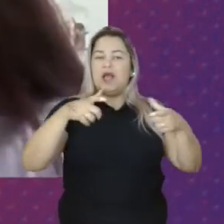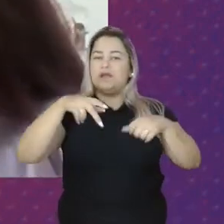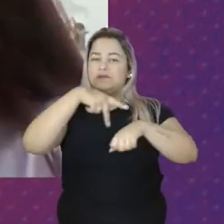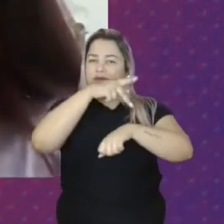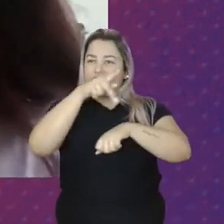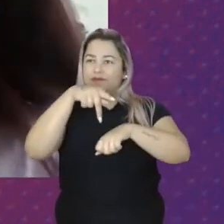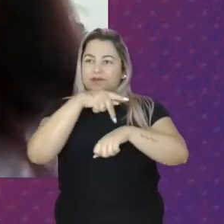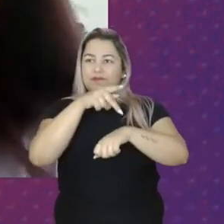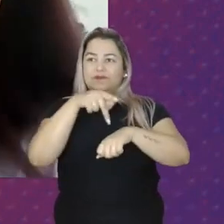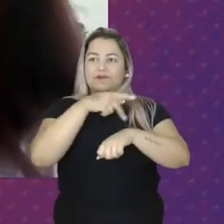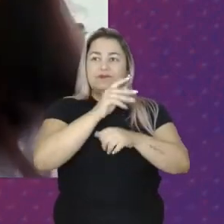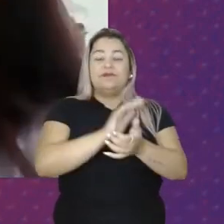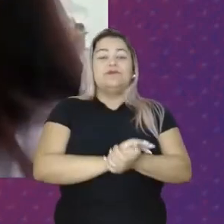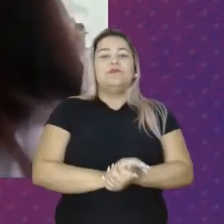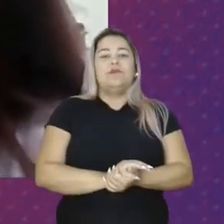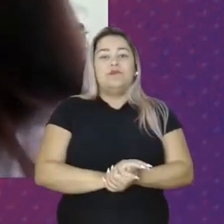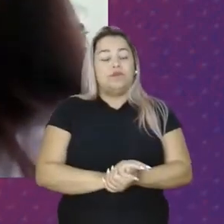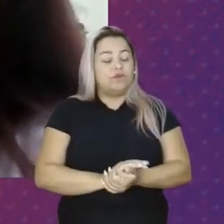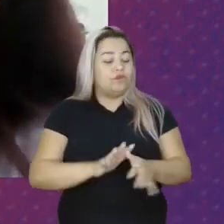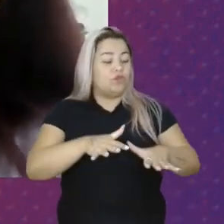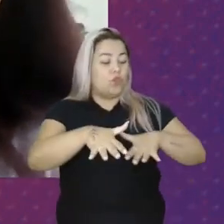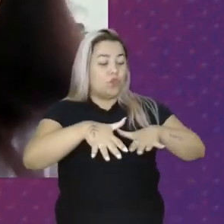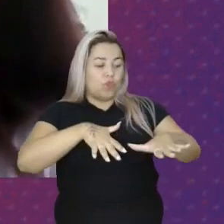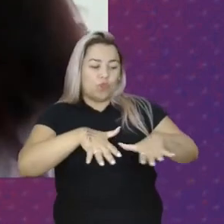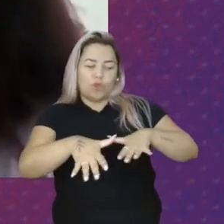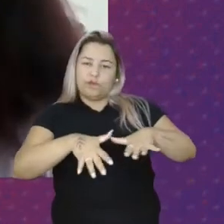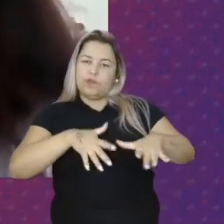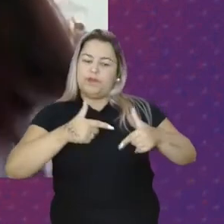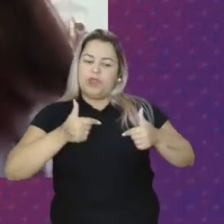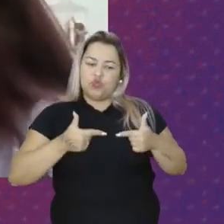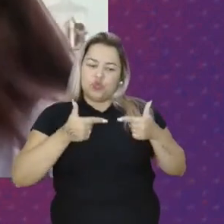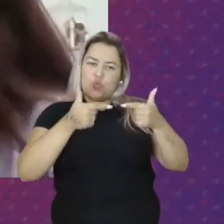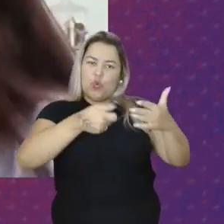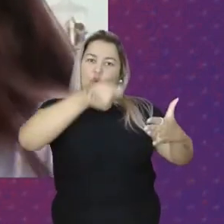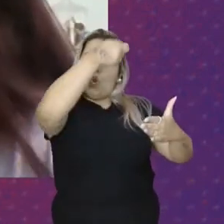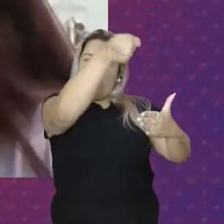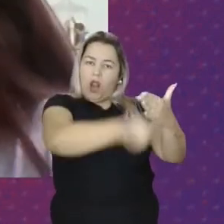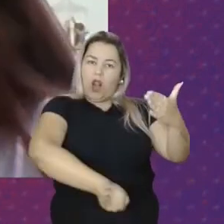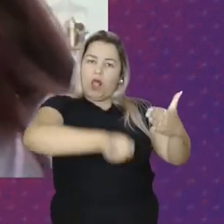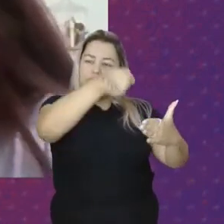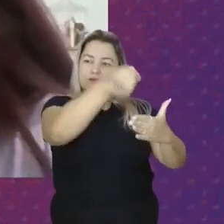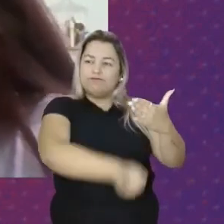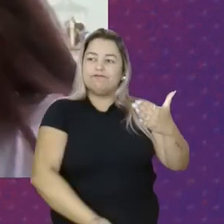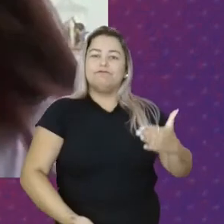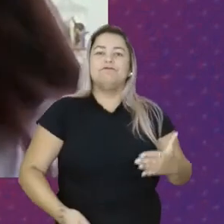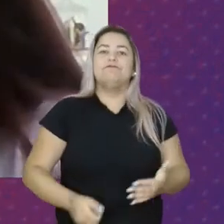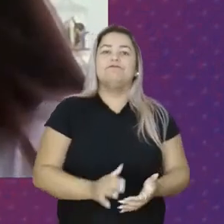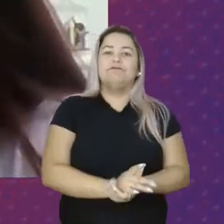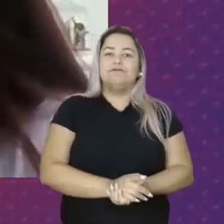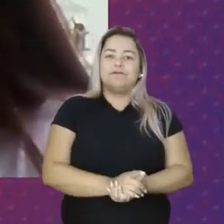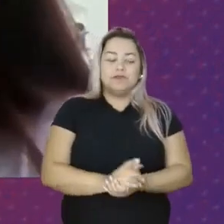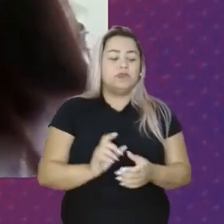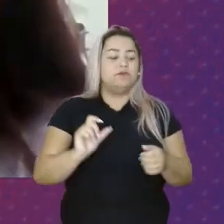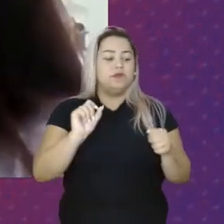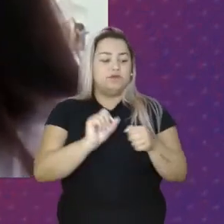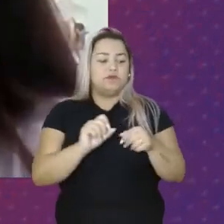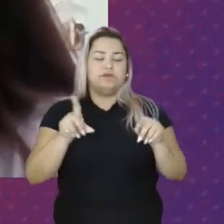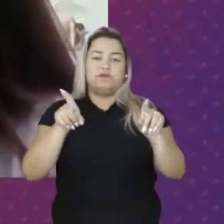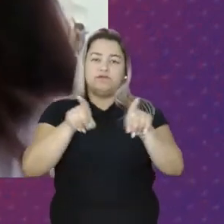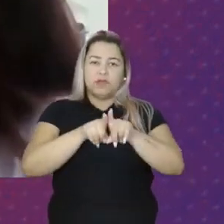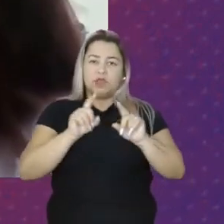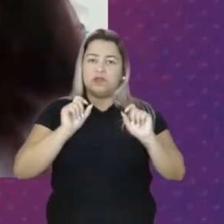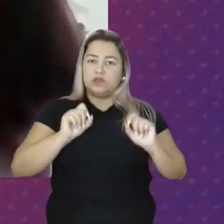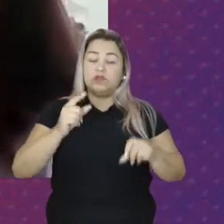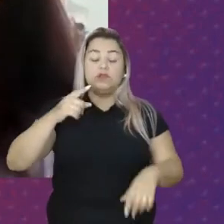processo Permanente De mobilização De luta A gente Vem fazendo As proposições